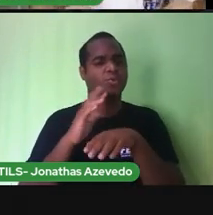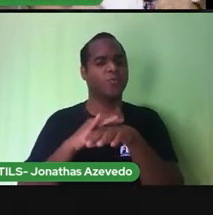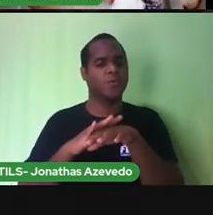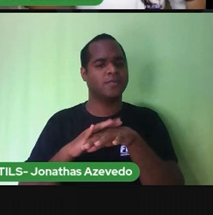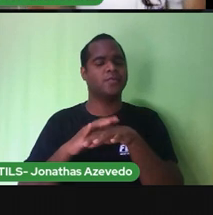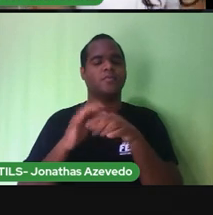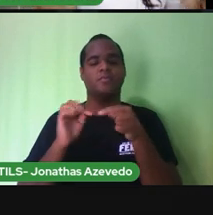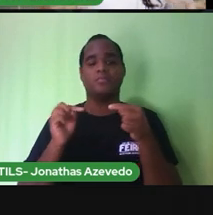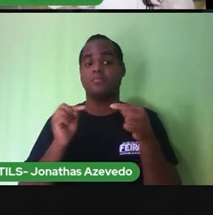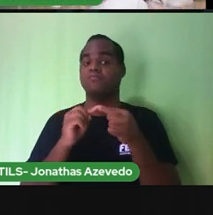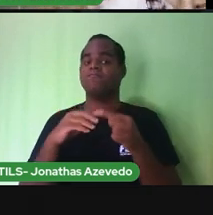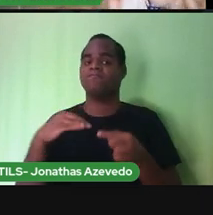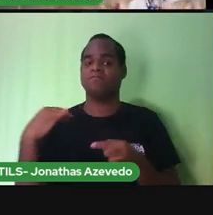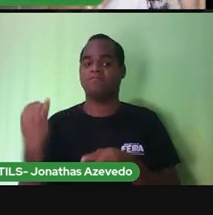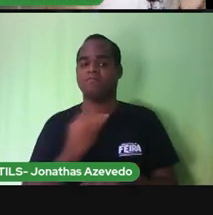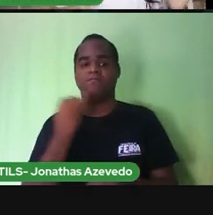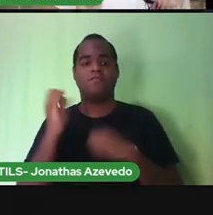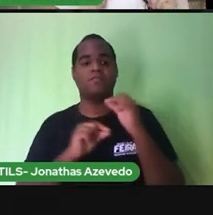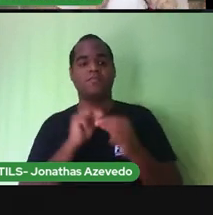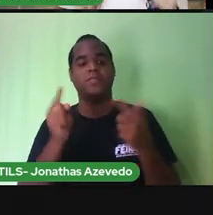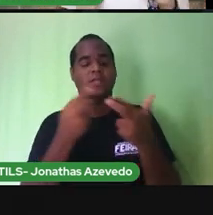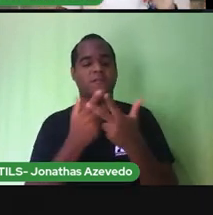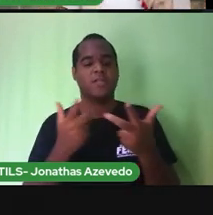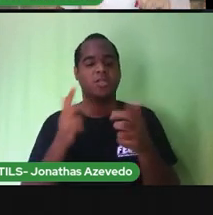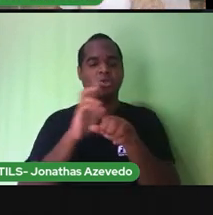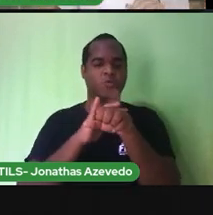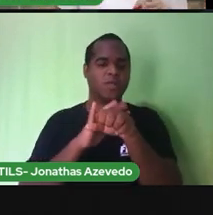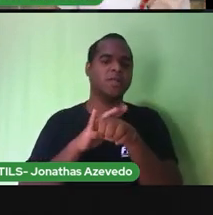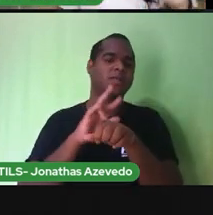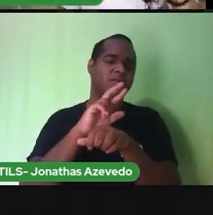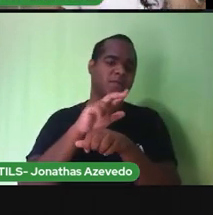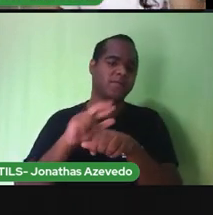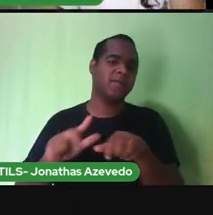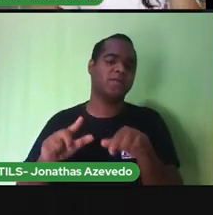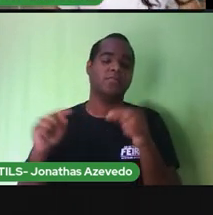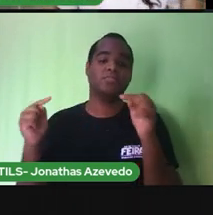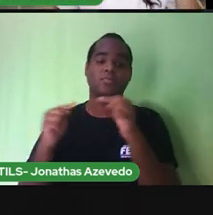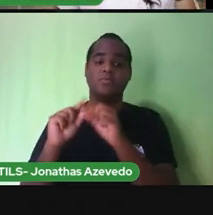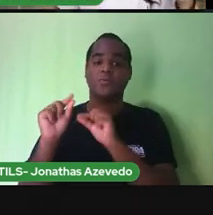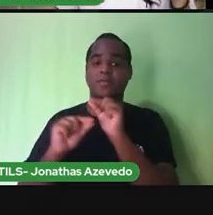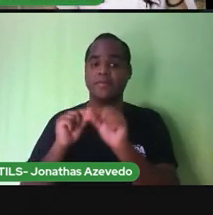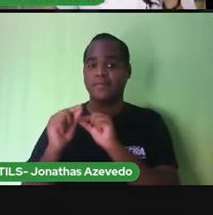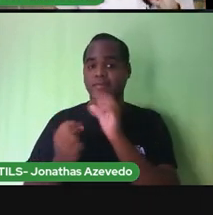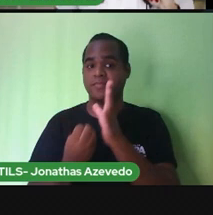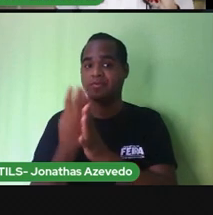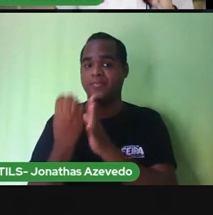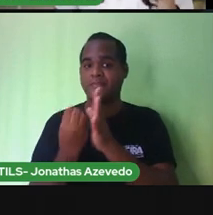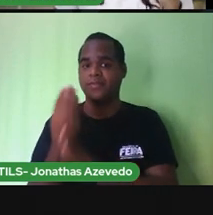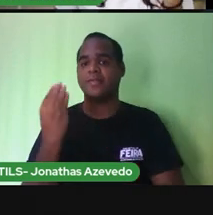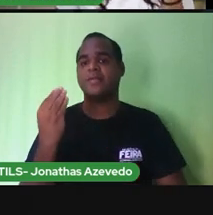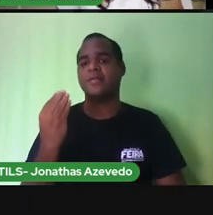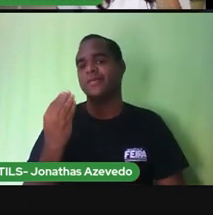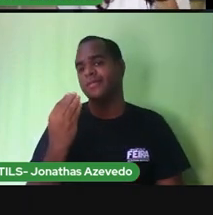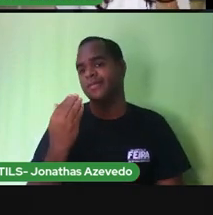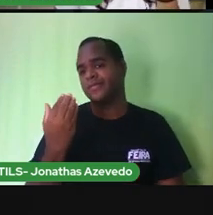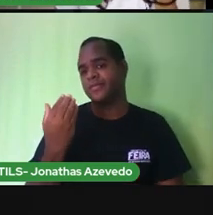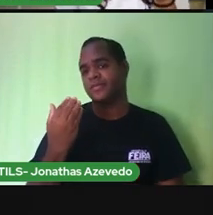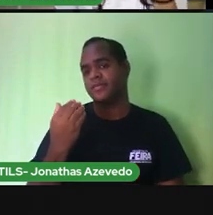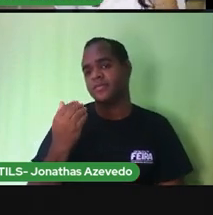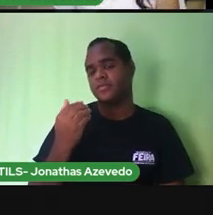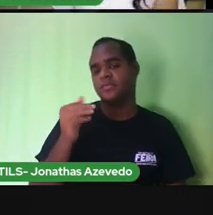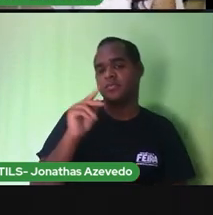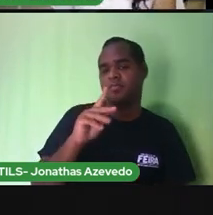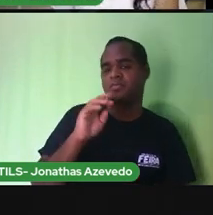contribui pra que essas doenças apareçam escabiose ou sarna a